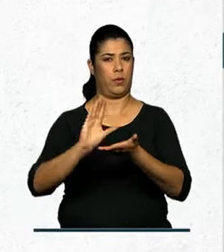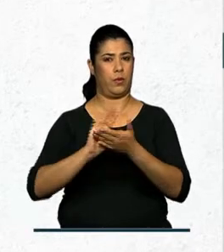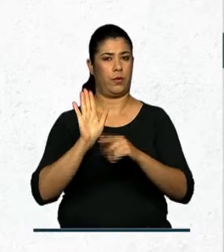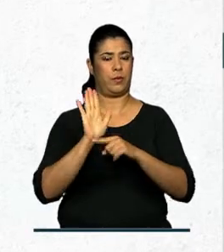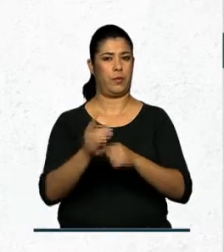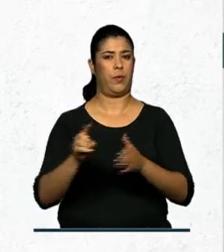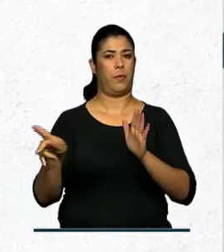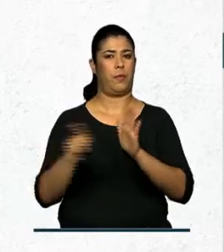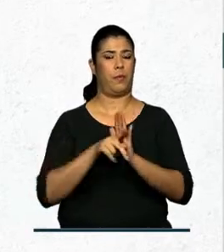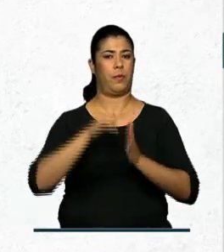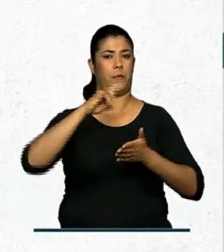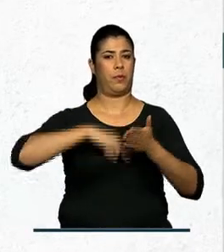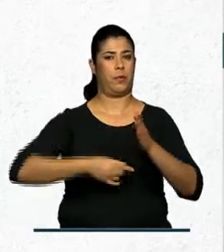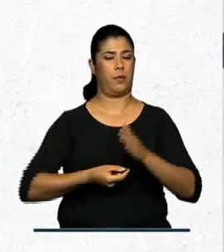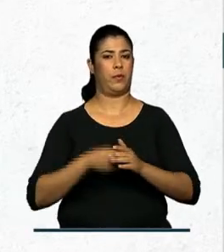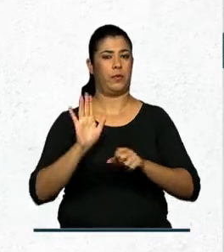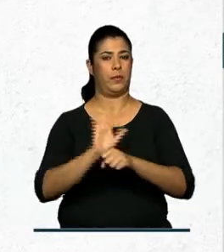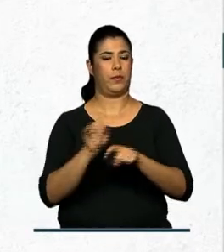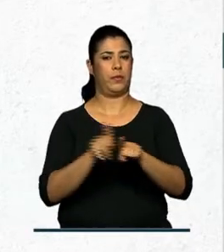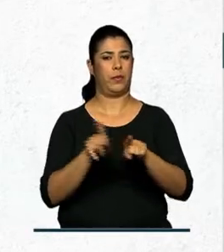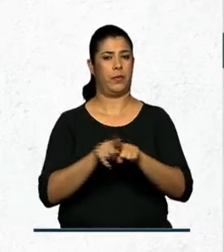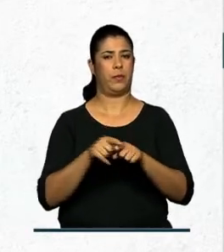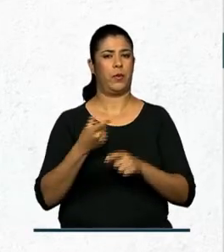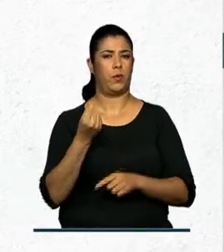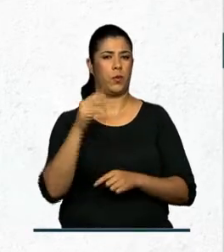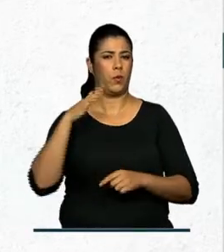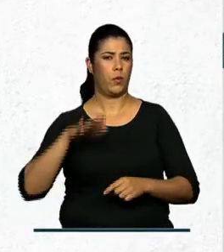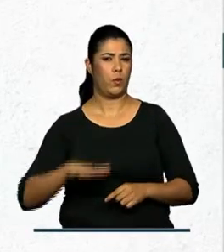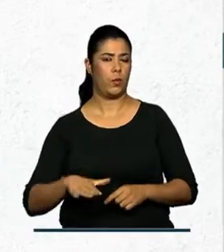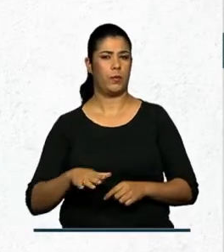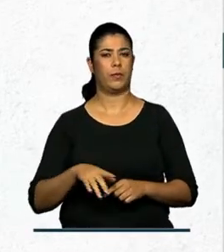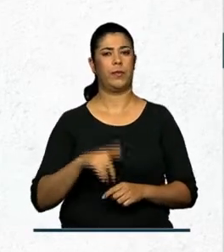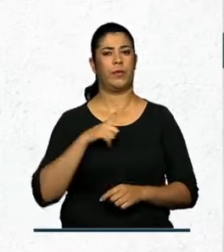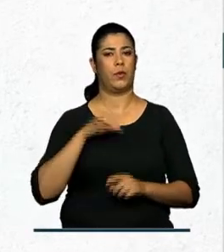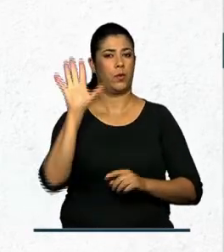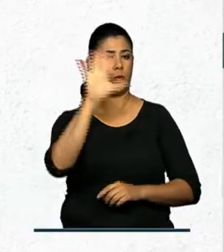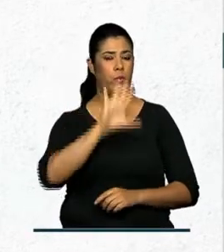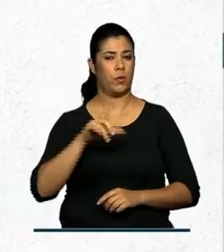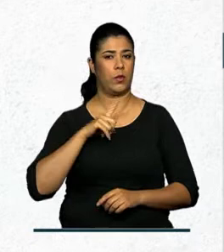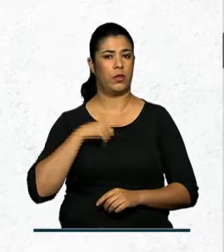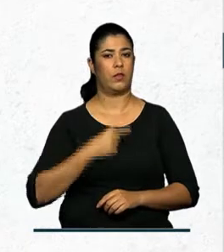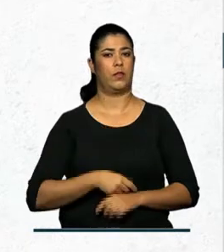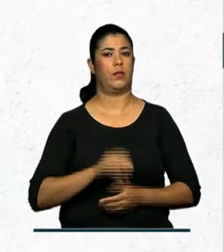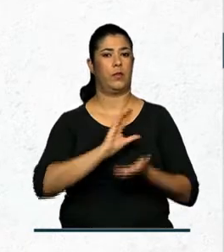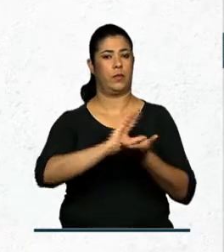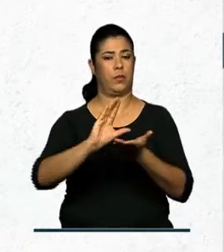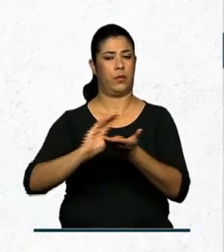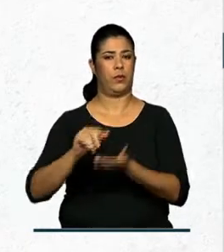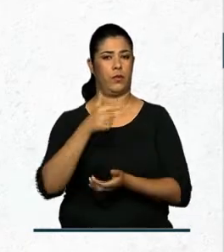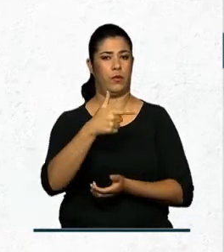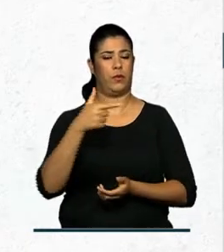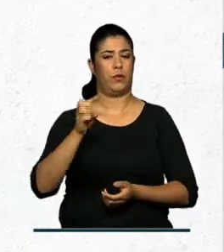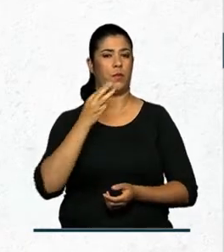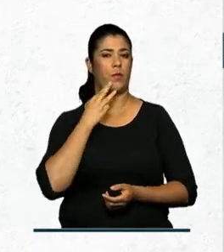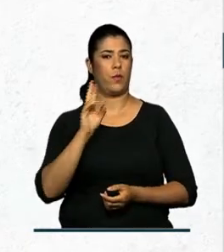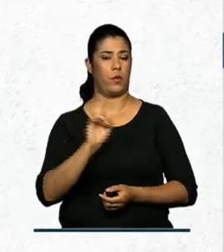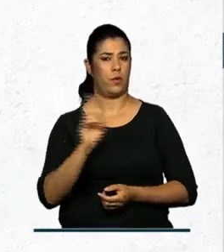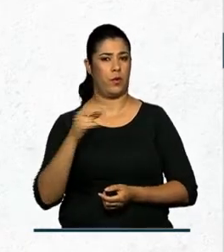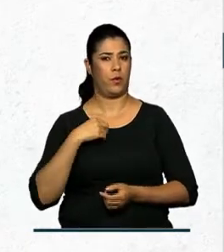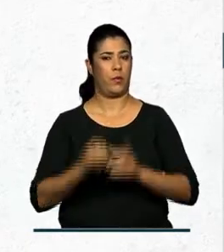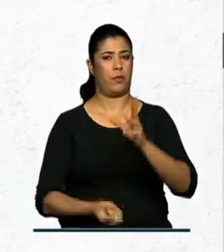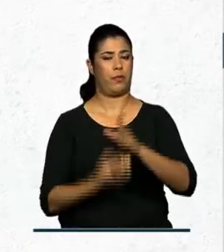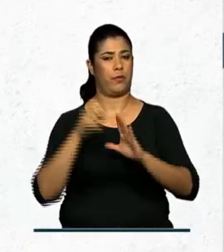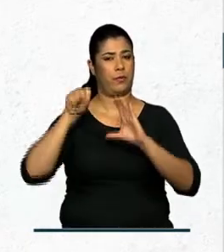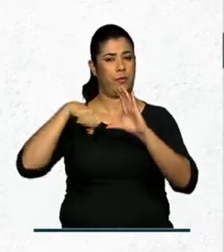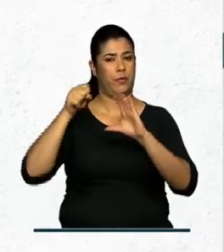para documentários e o outro para produções de baixo orçamento. Ao todo serão distribuídos 22 milhões de reais para as